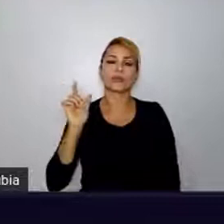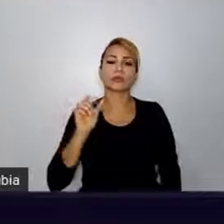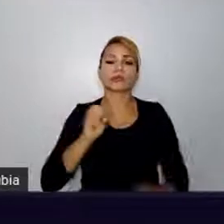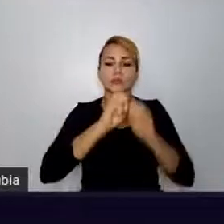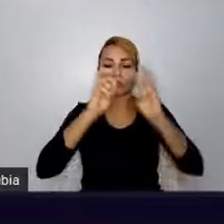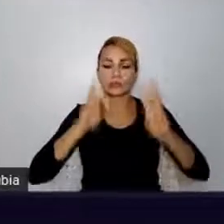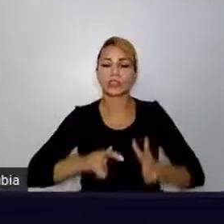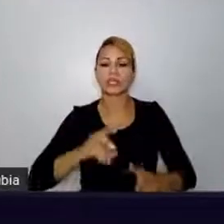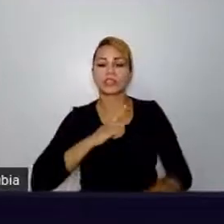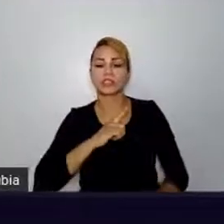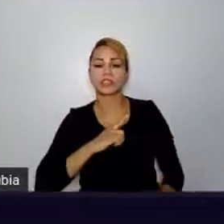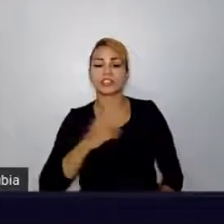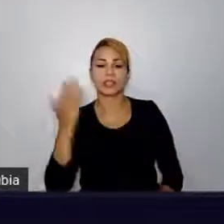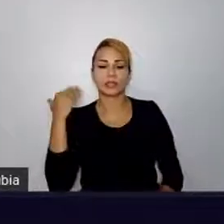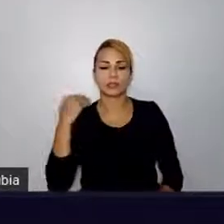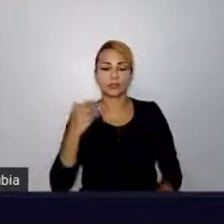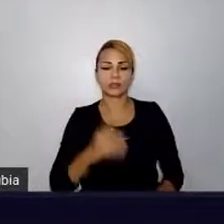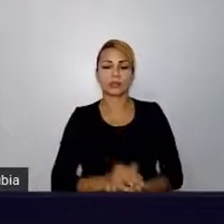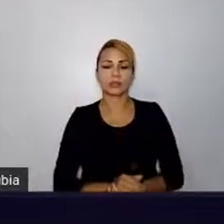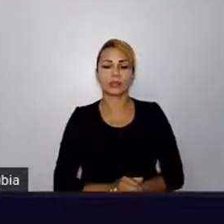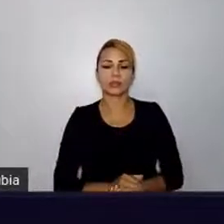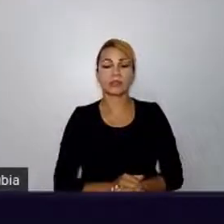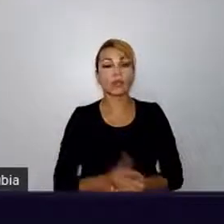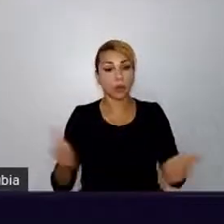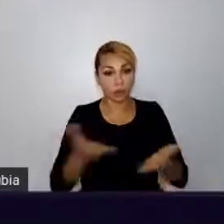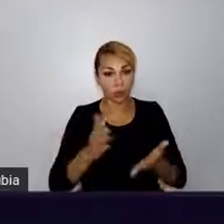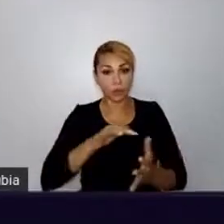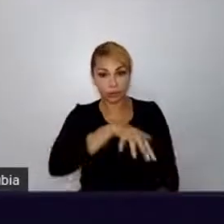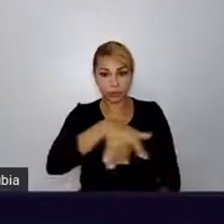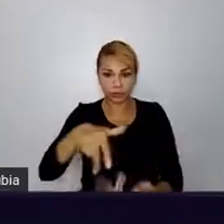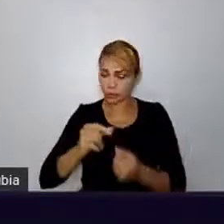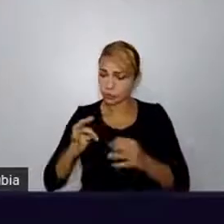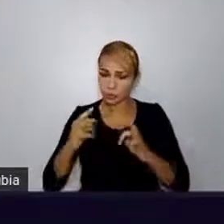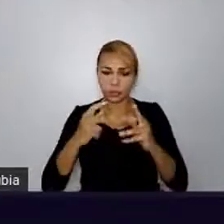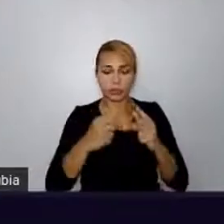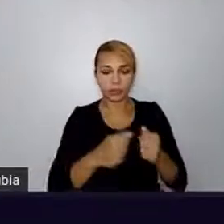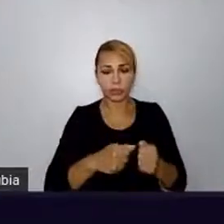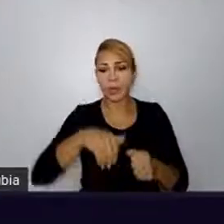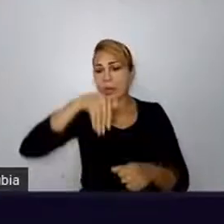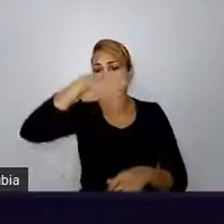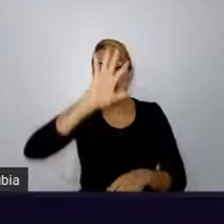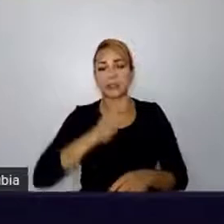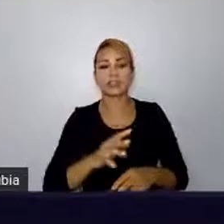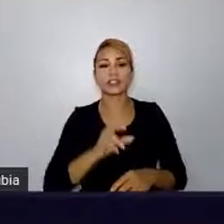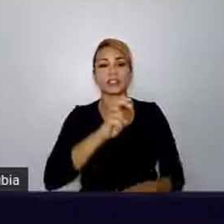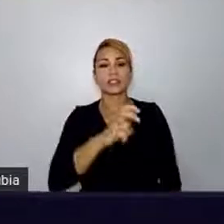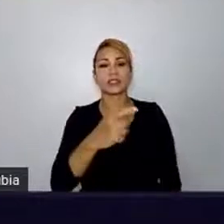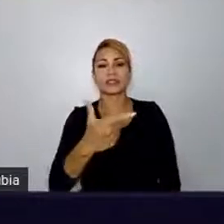hoje, no mundo inteiro, mais de 520 mil projetos que estão no GitHub usam o Django.